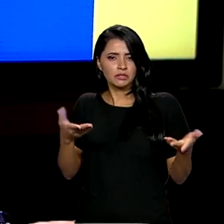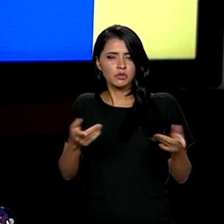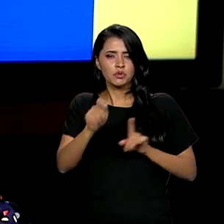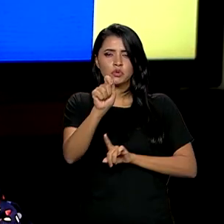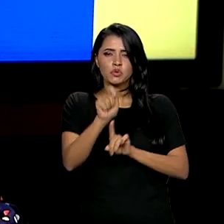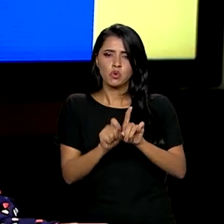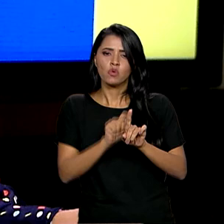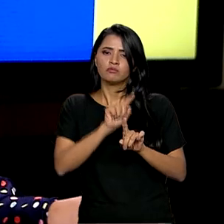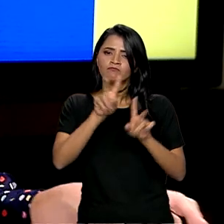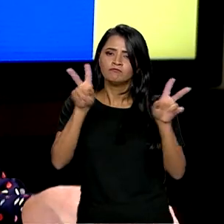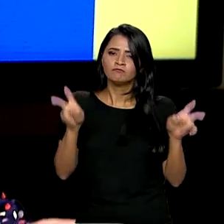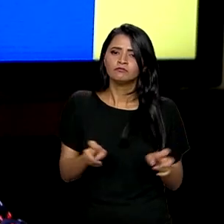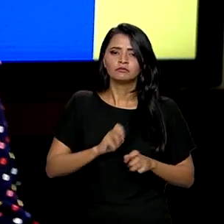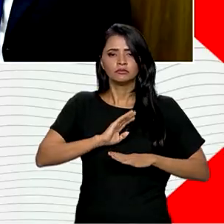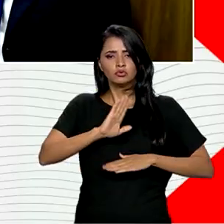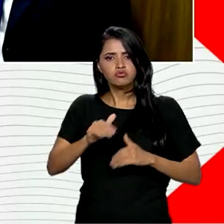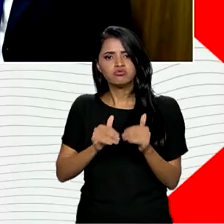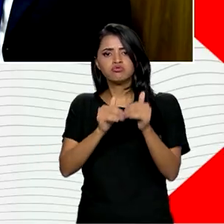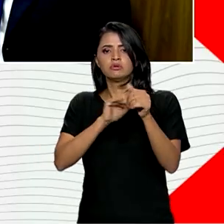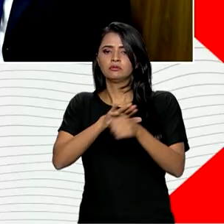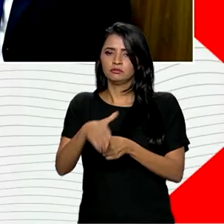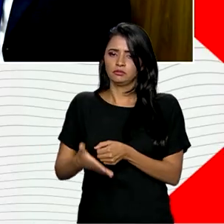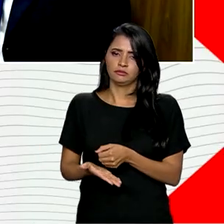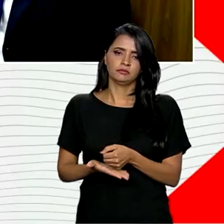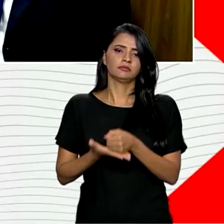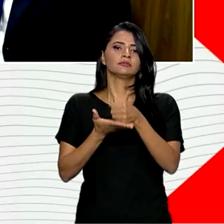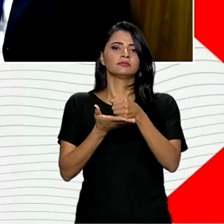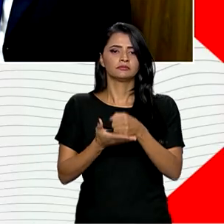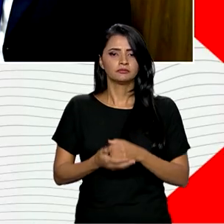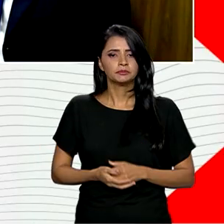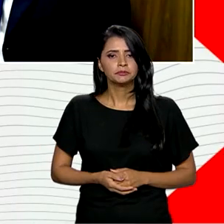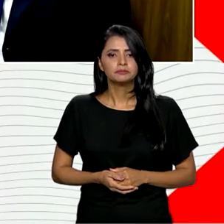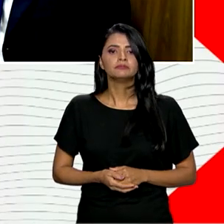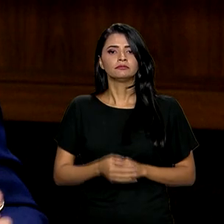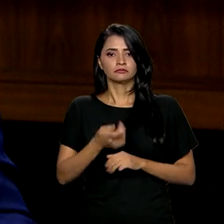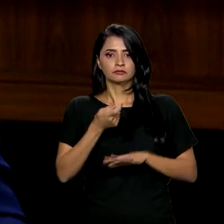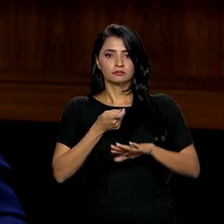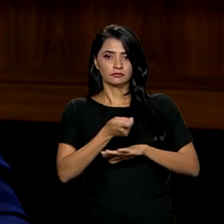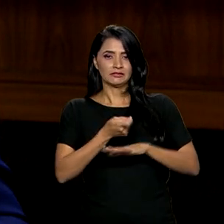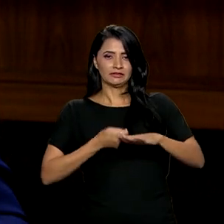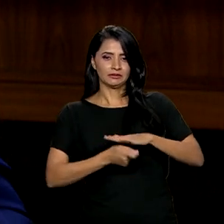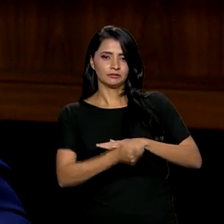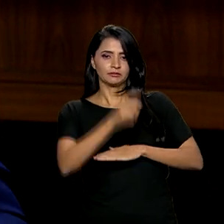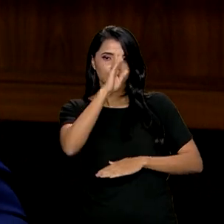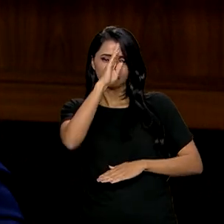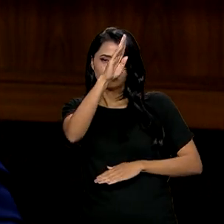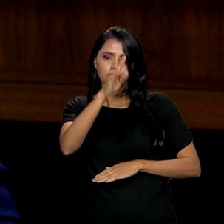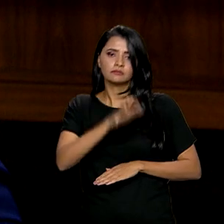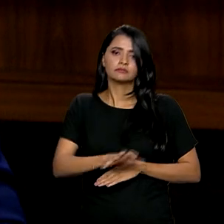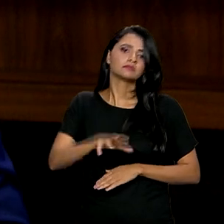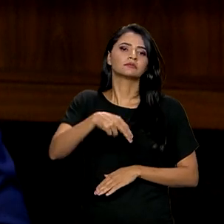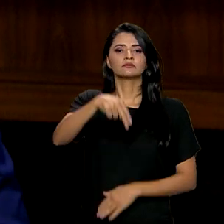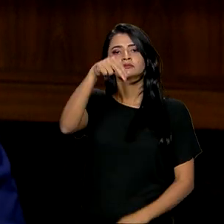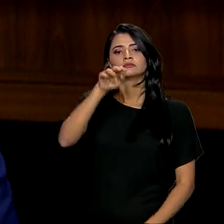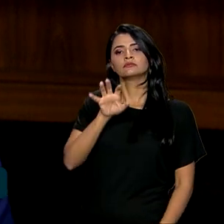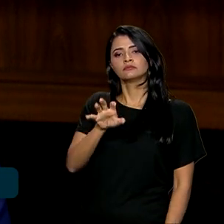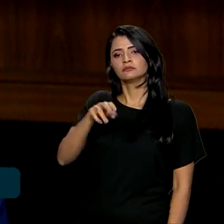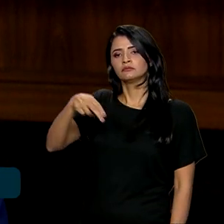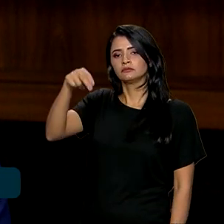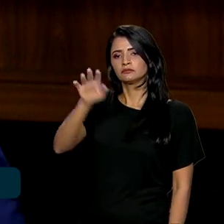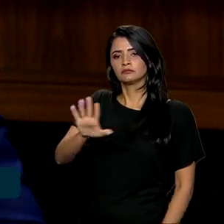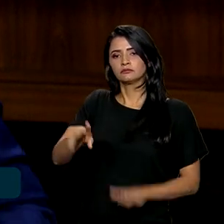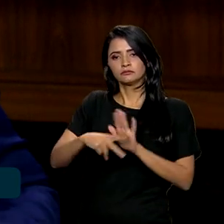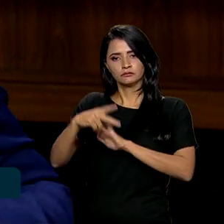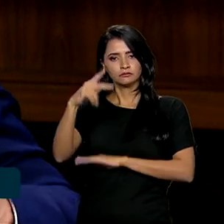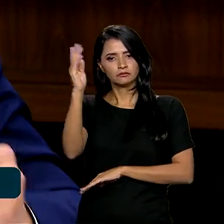como lema o desenvolvimento e a sustentabilidade e que os investimentos vão priorizar as regiões norte e nordeste do